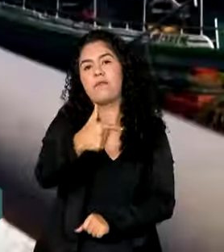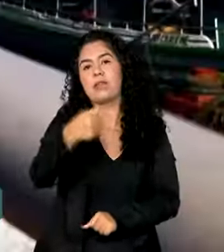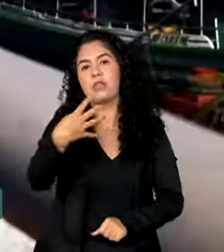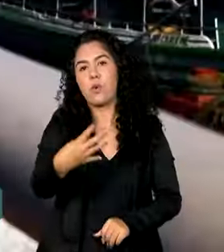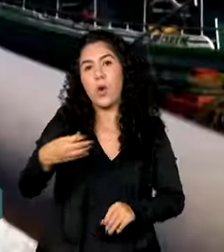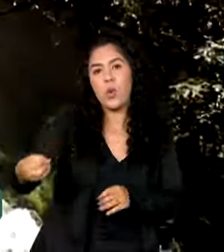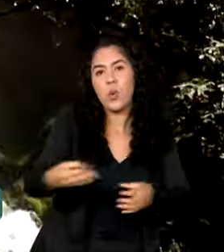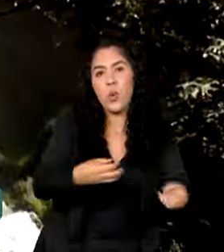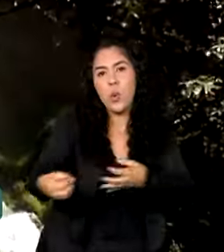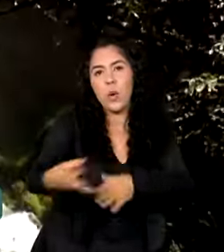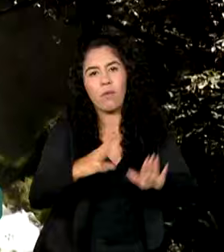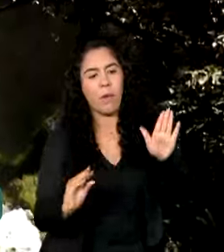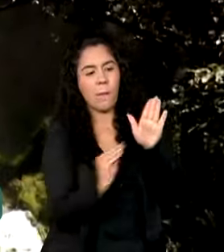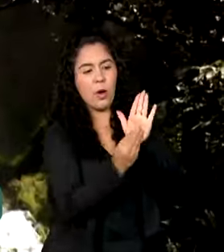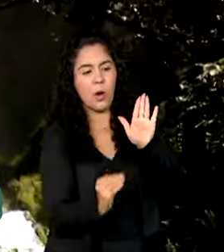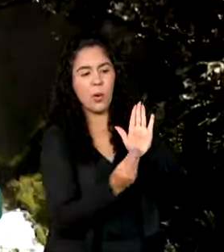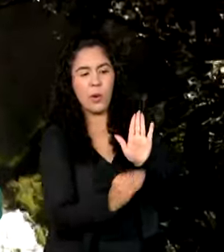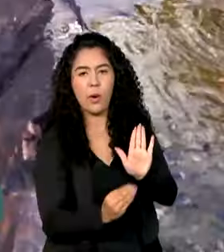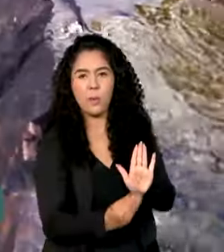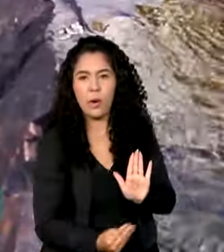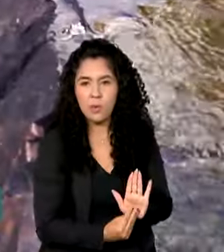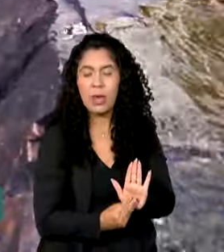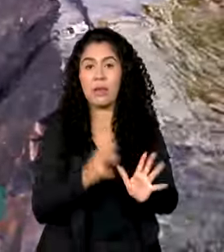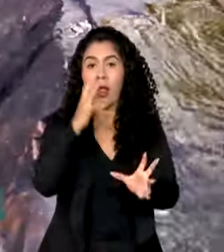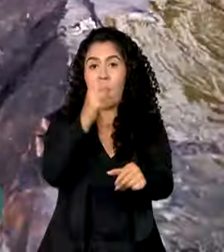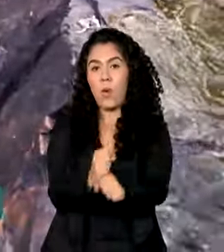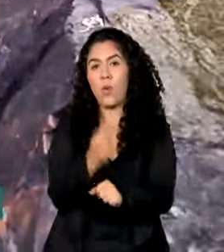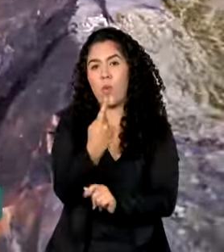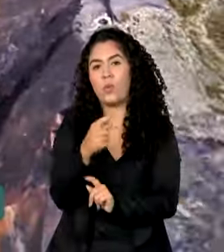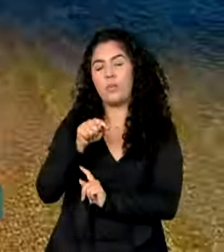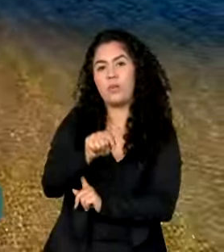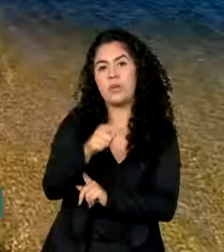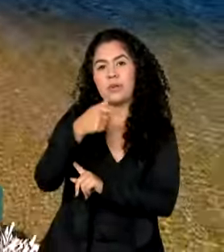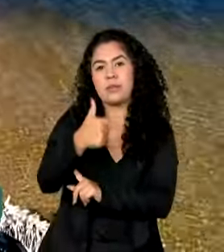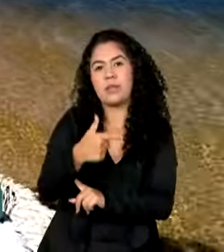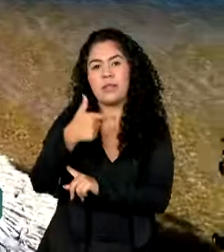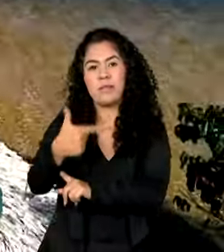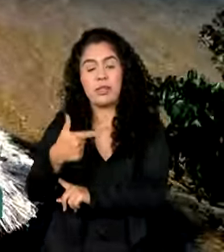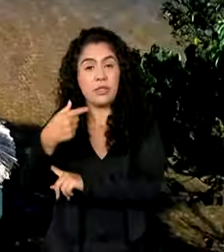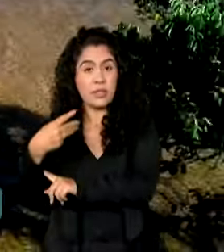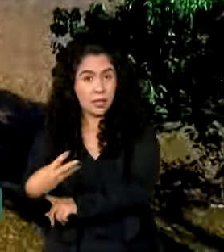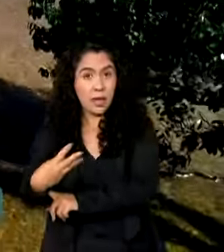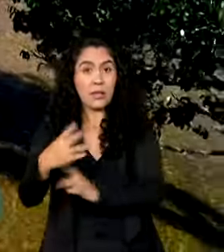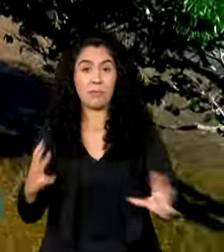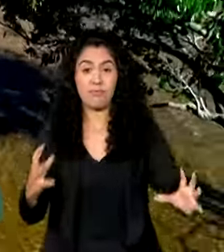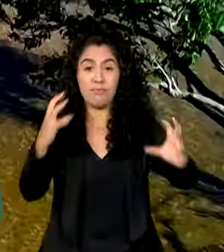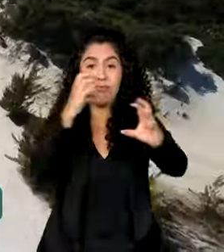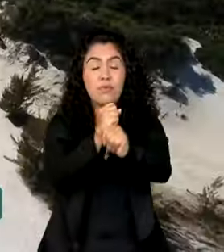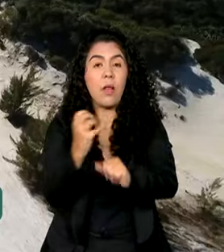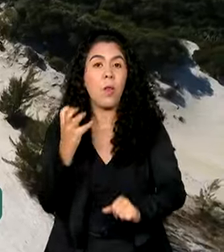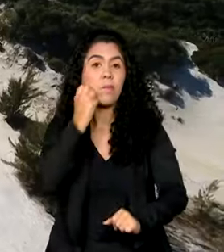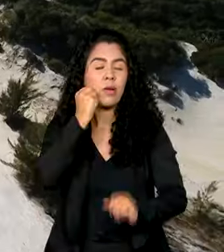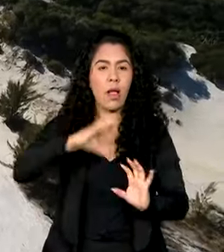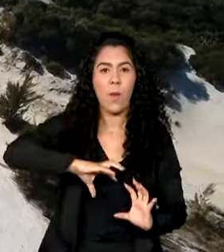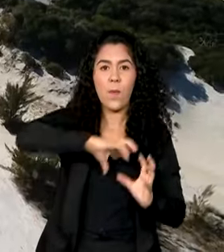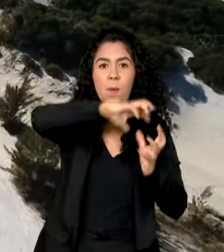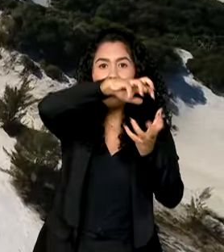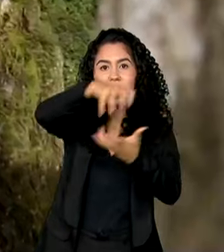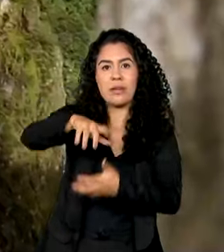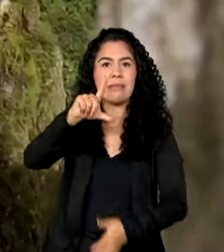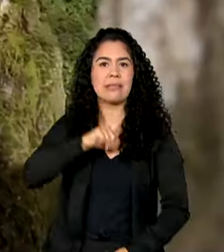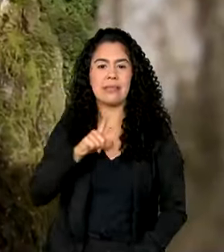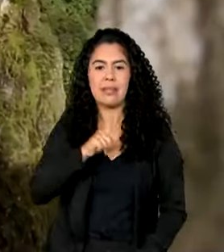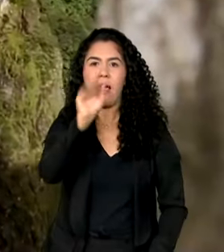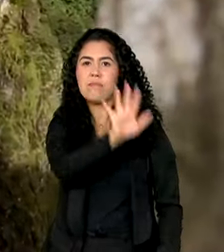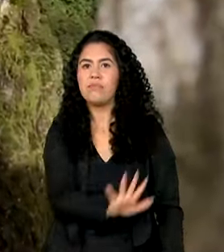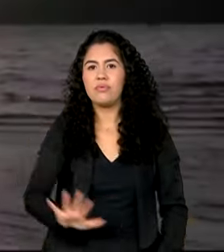novos locais, o que elevou para 1.223 o total de patrimônios mundiais espalhados